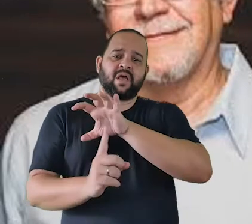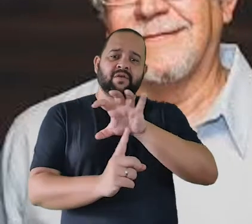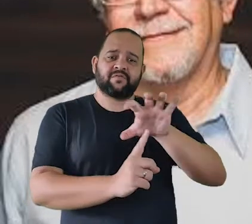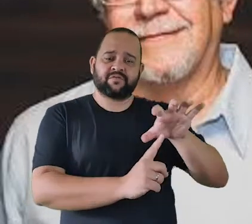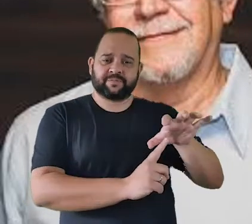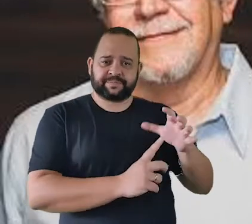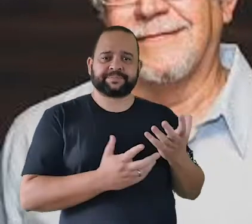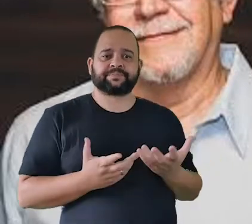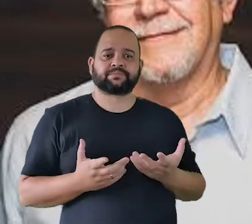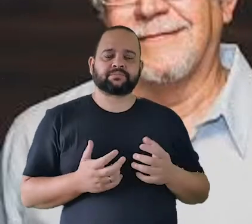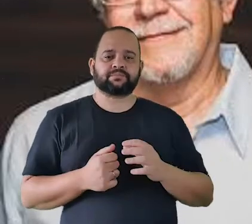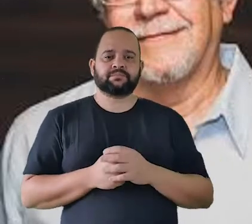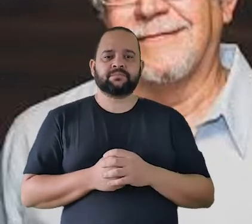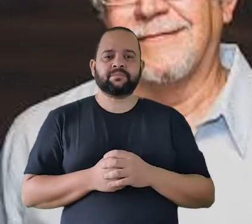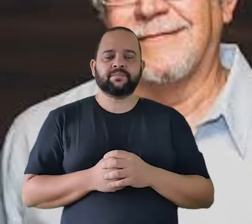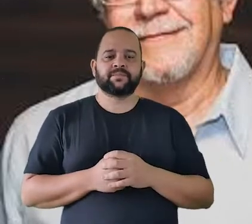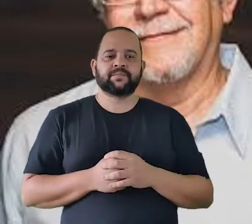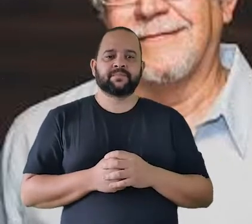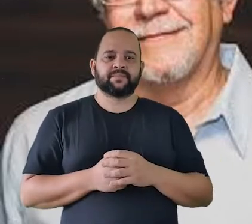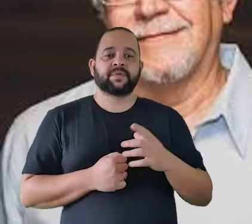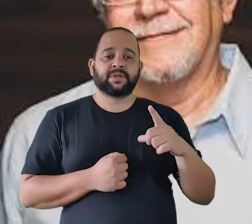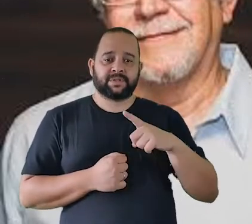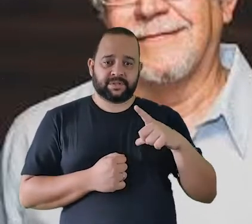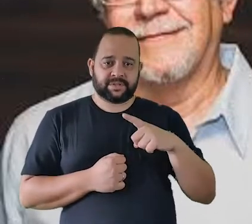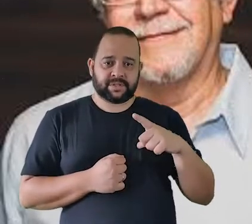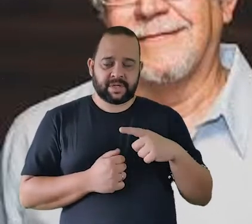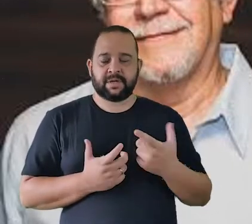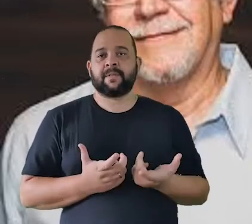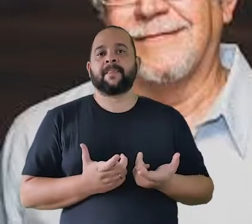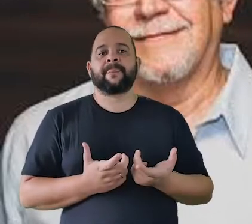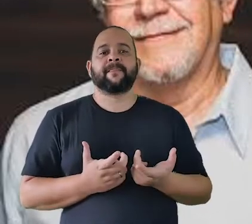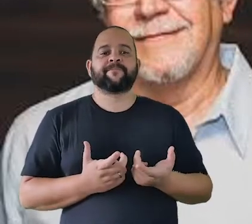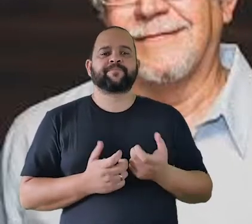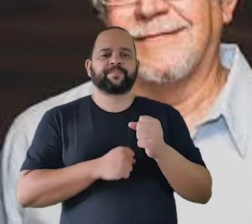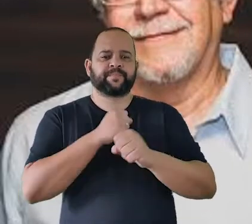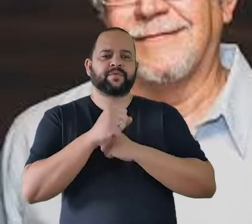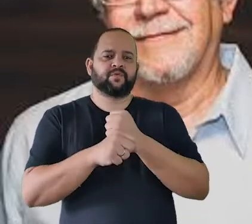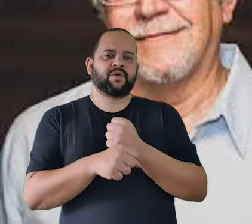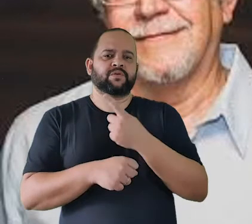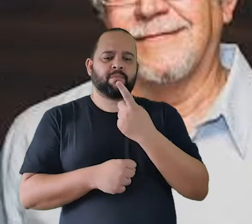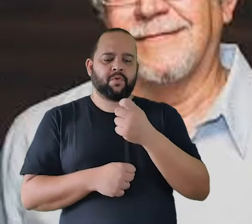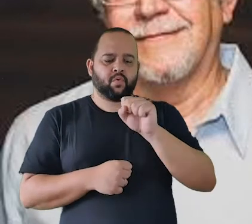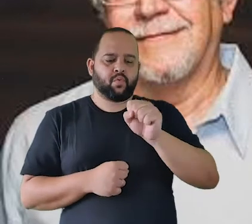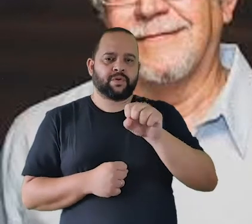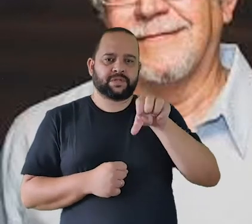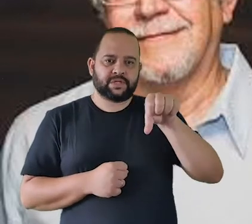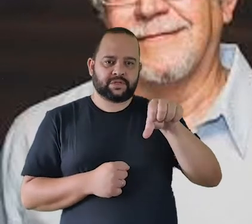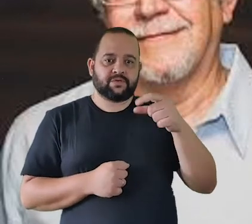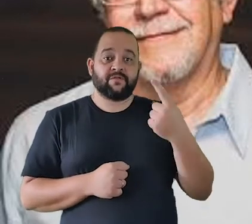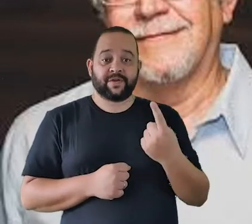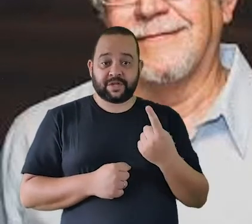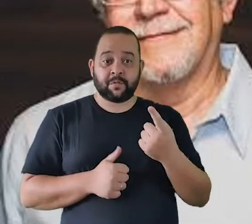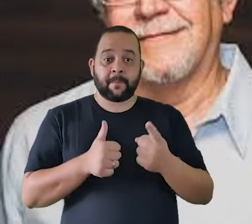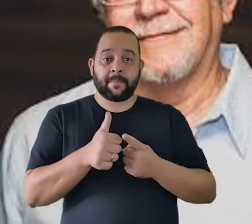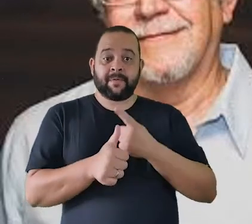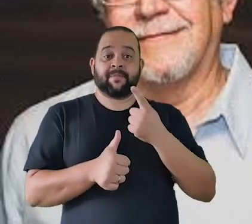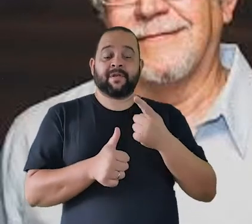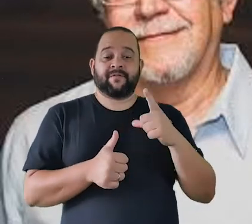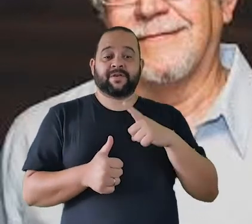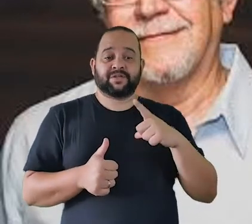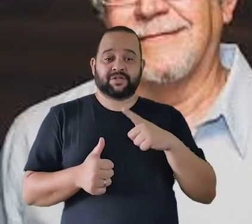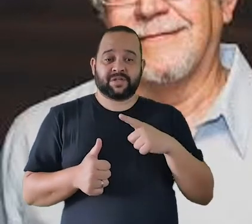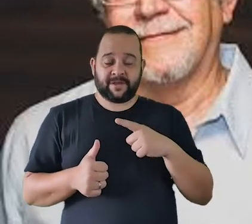Chiquinha Gonzaga. A série brasileira de 1891 é onde, pela primeira vez, aparece um instrumento típico